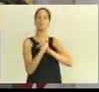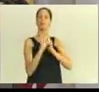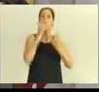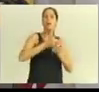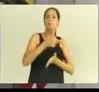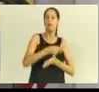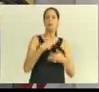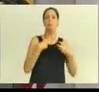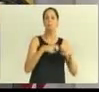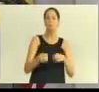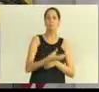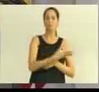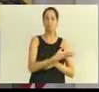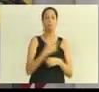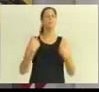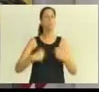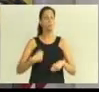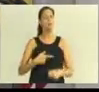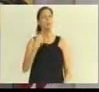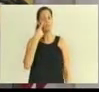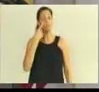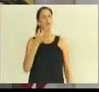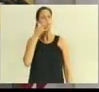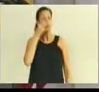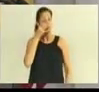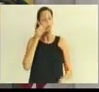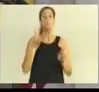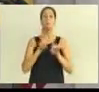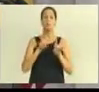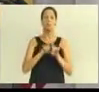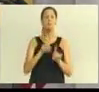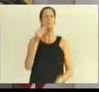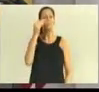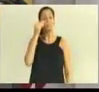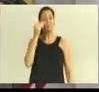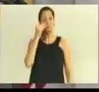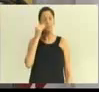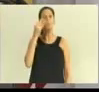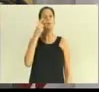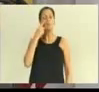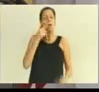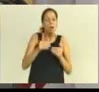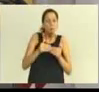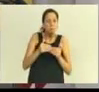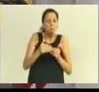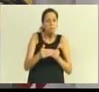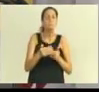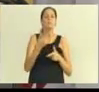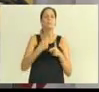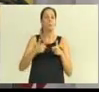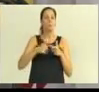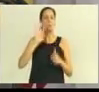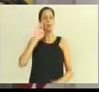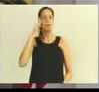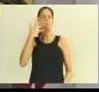enfrentando a realidade e trazendo aqui o sonho e o desejo de poder ter, a médio prazo, a situação resolvida e o